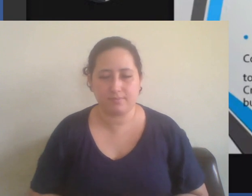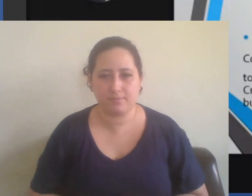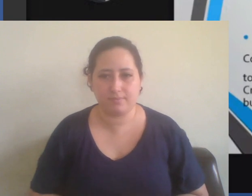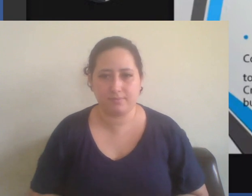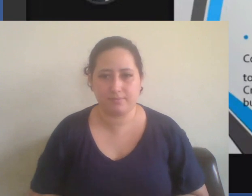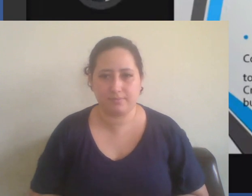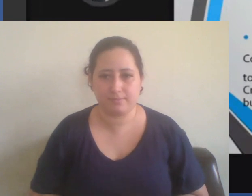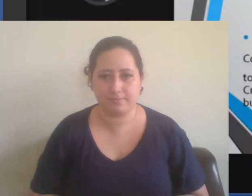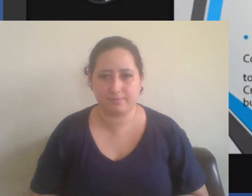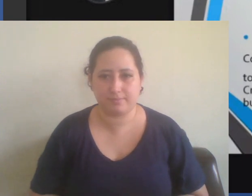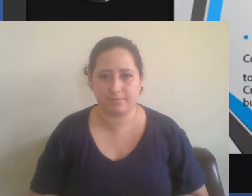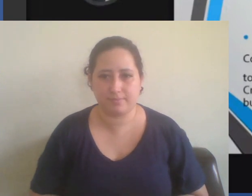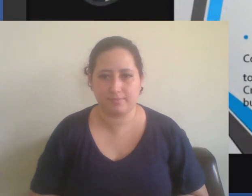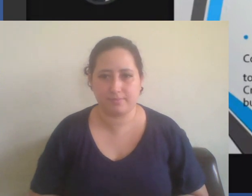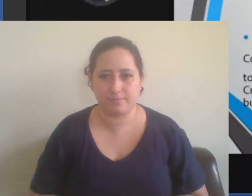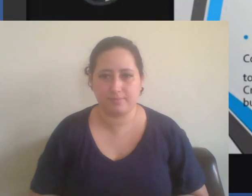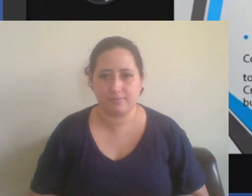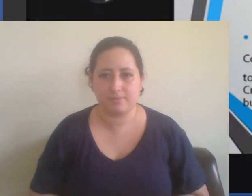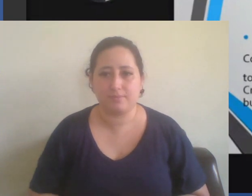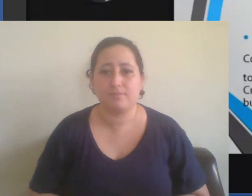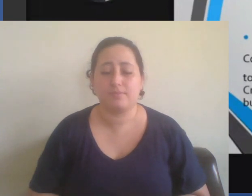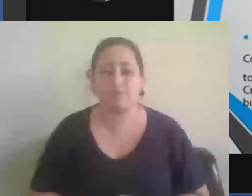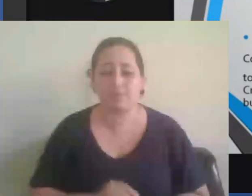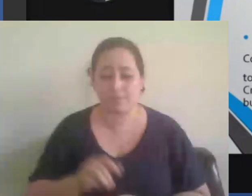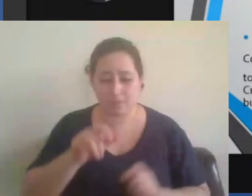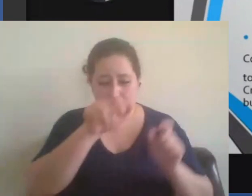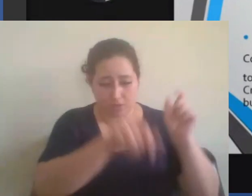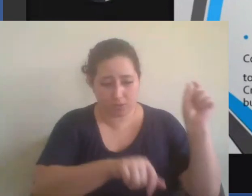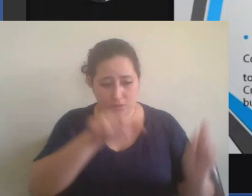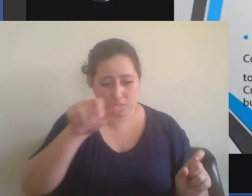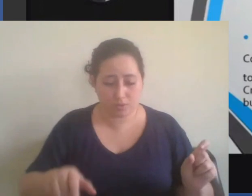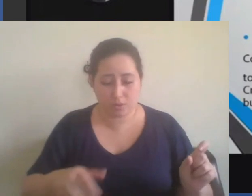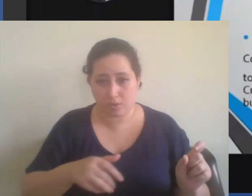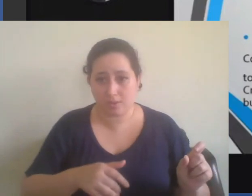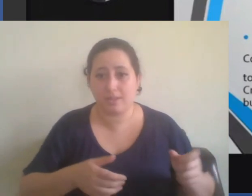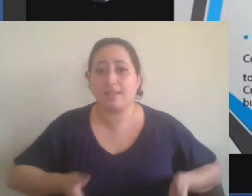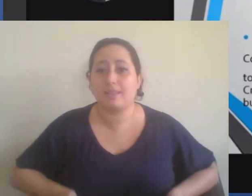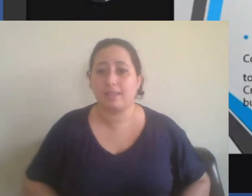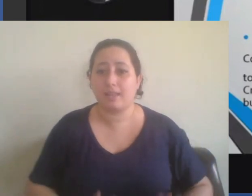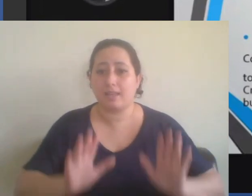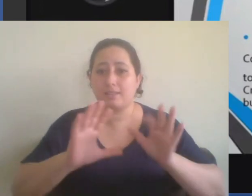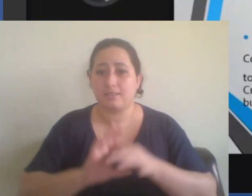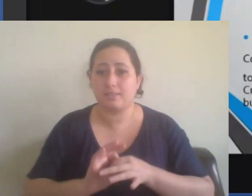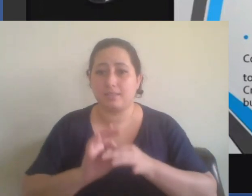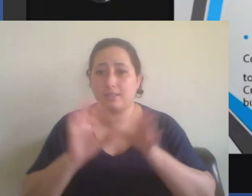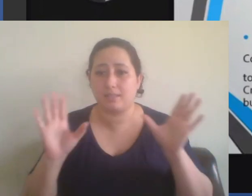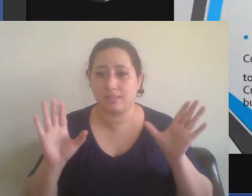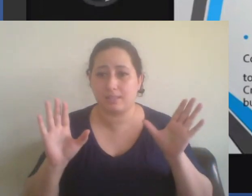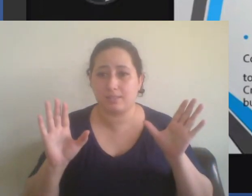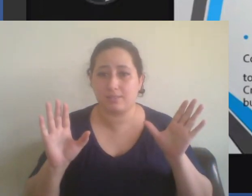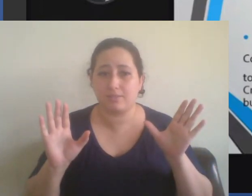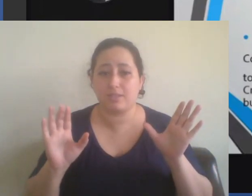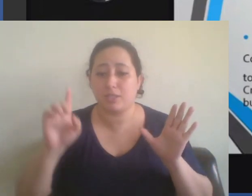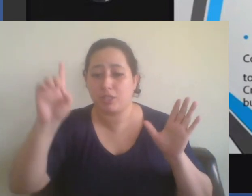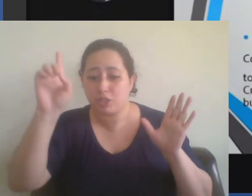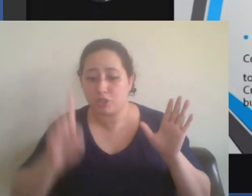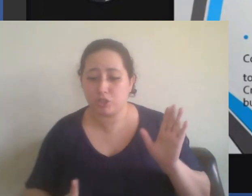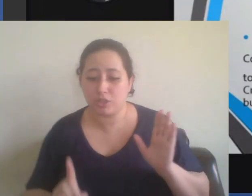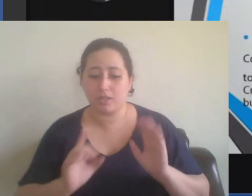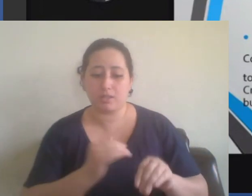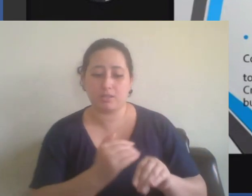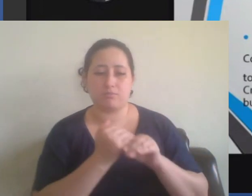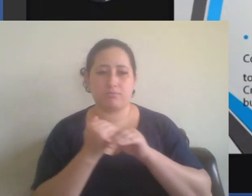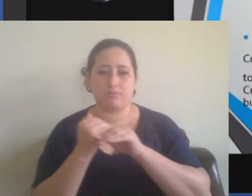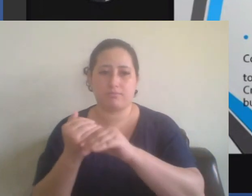Os homens nascem livres e iguais em direitos.